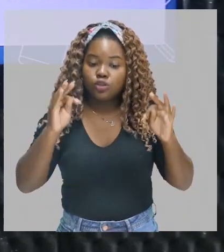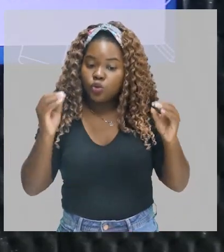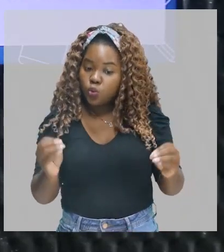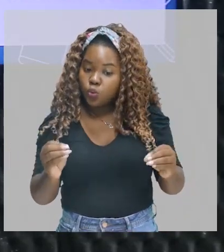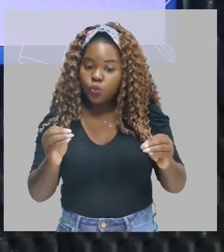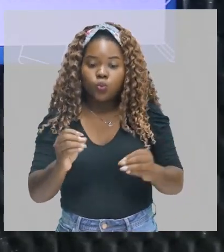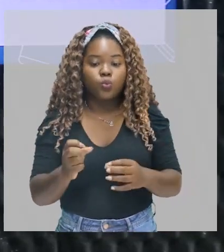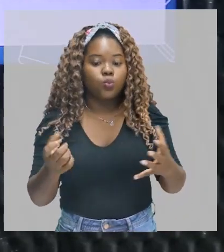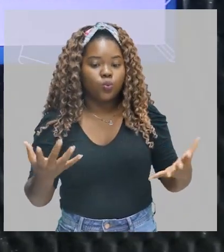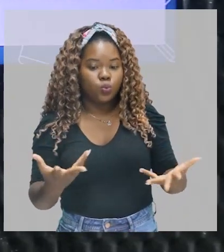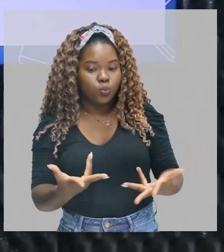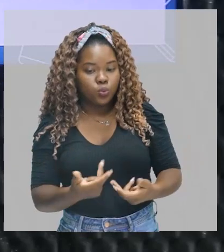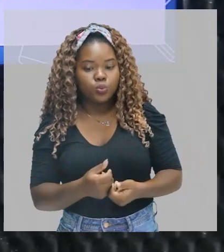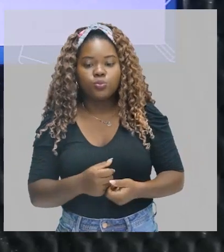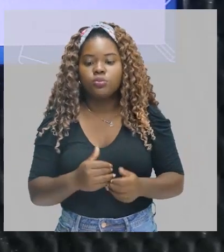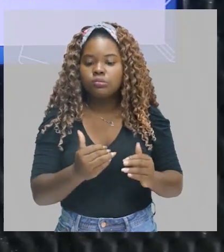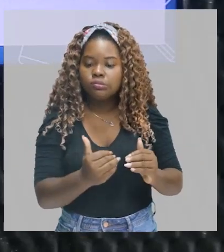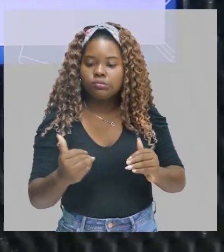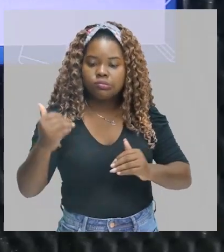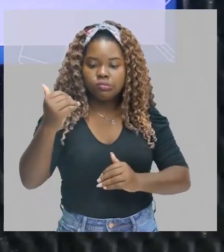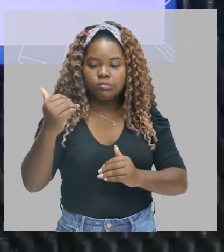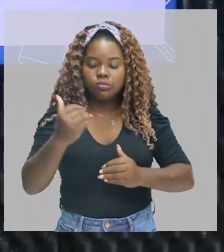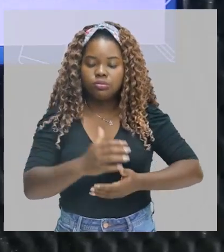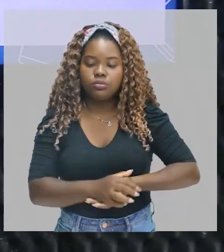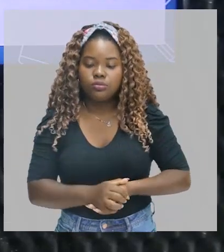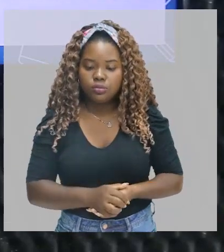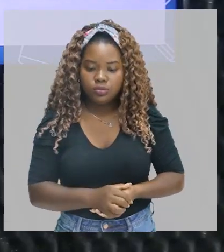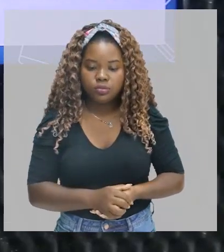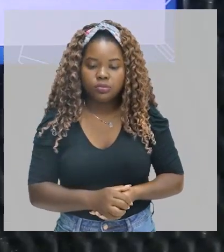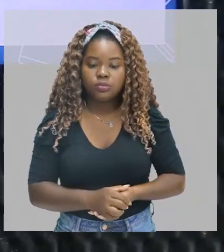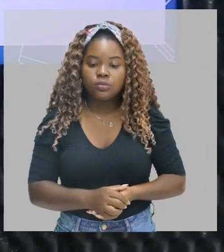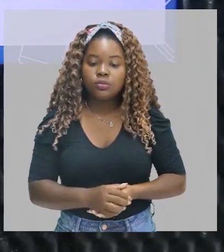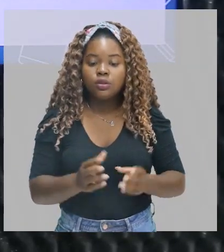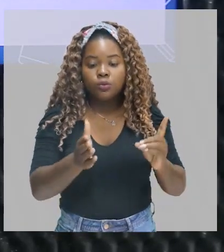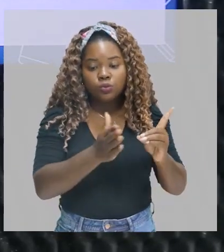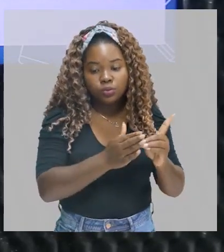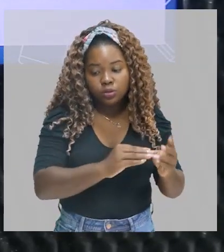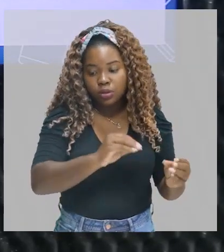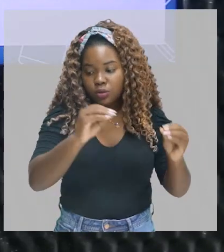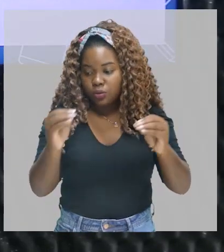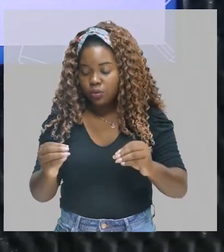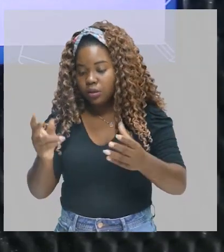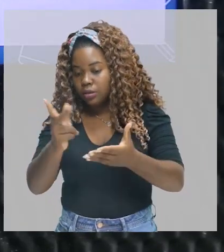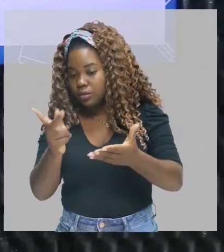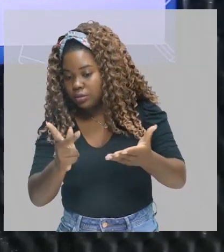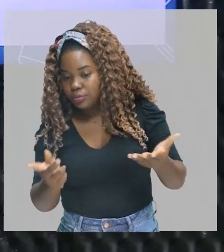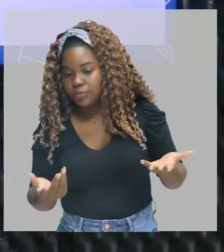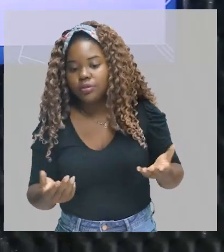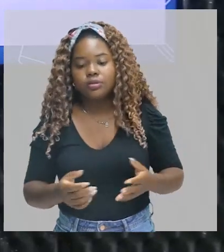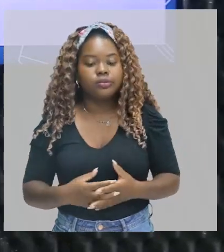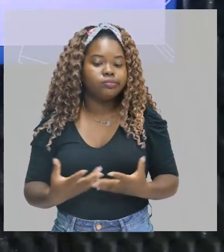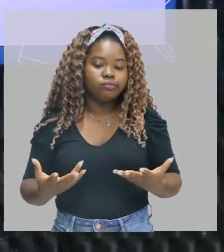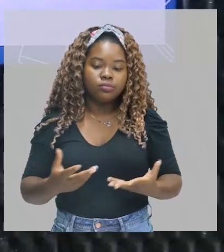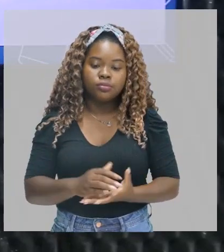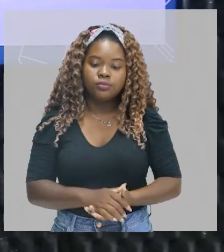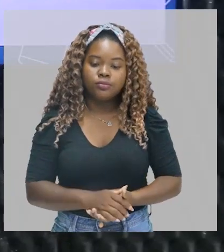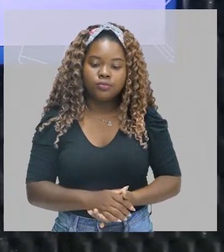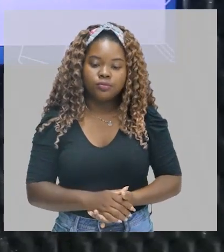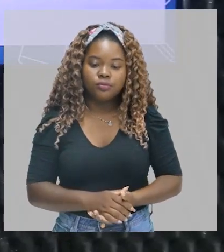as qualidades morais superiores. Então, era isso que se trazia do índio. O que a gente vê aqui como idealização